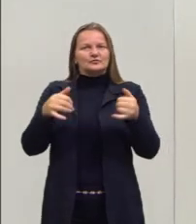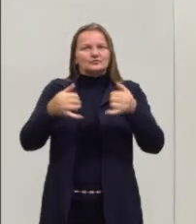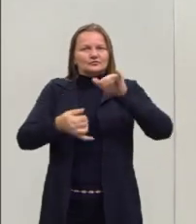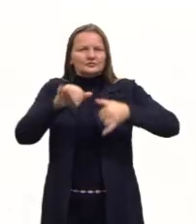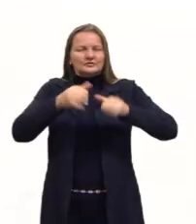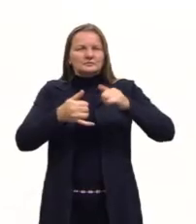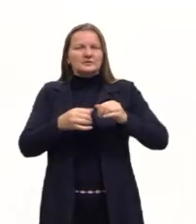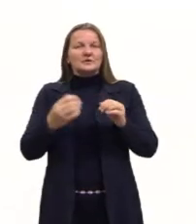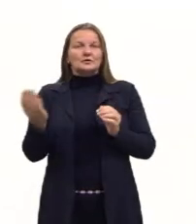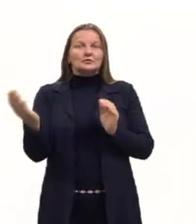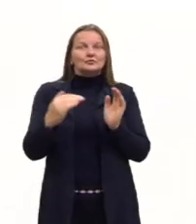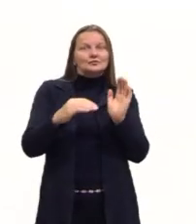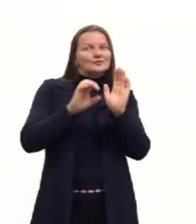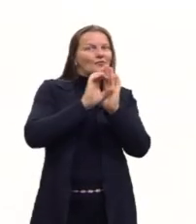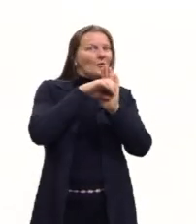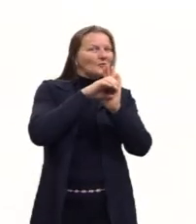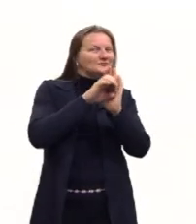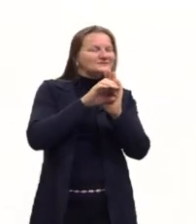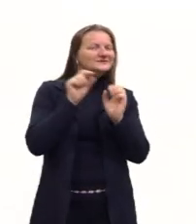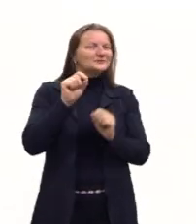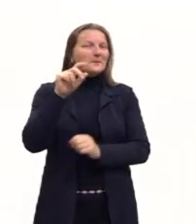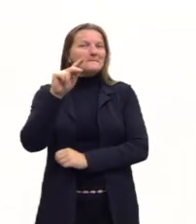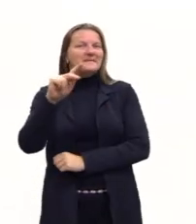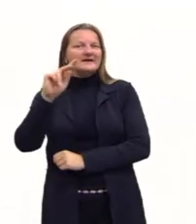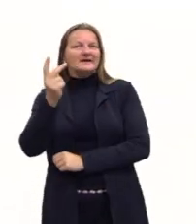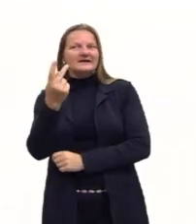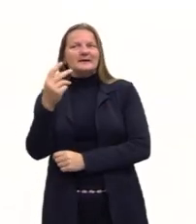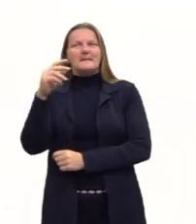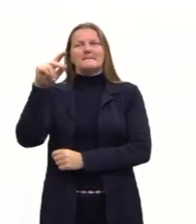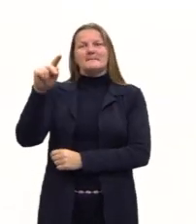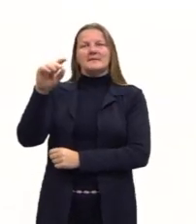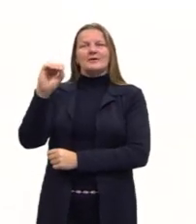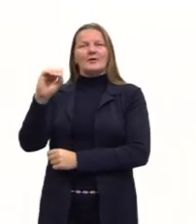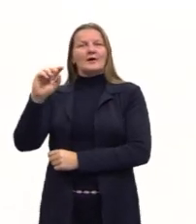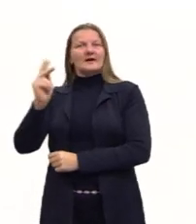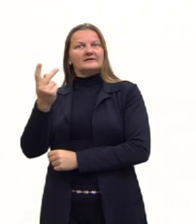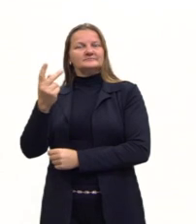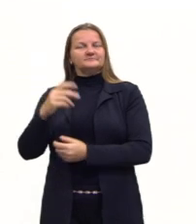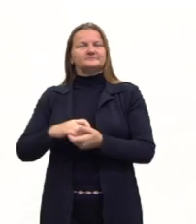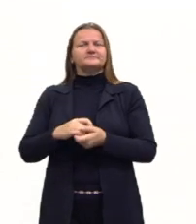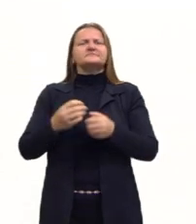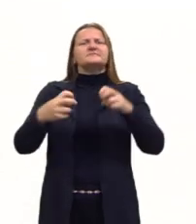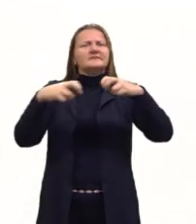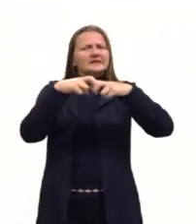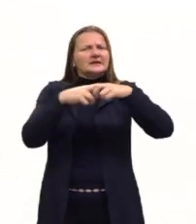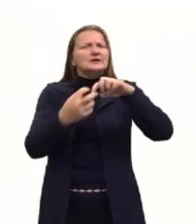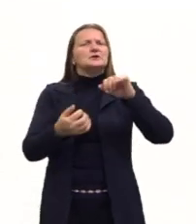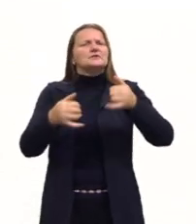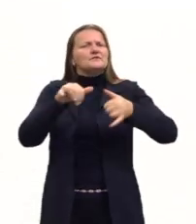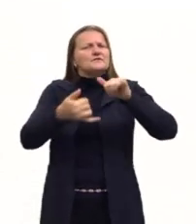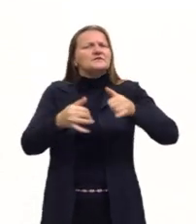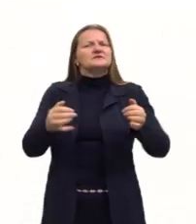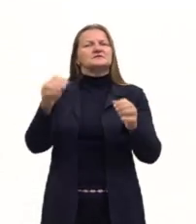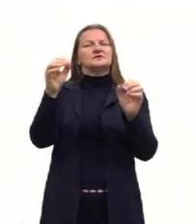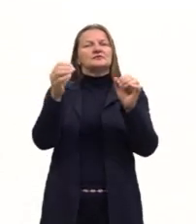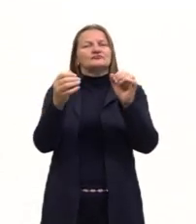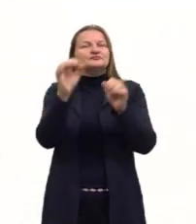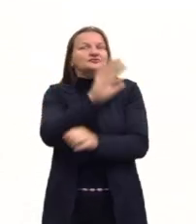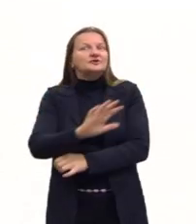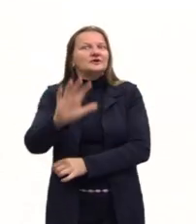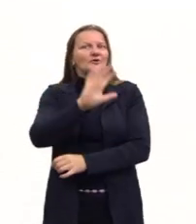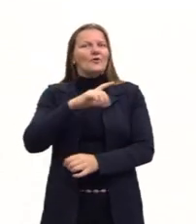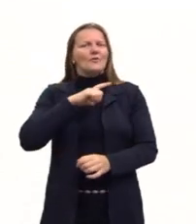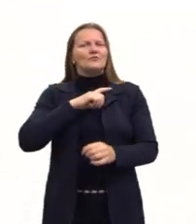conceitos de PH e POH. A gente já falou, tanto em Química Geral quanto em Físico-Química, traz bastante essas